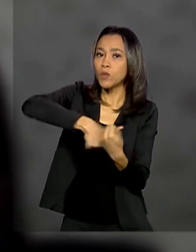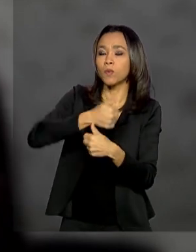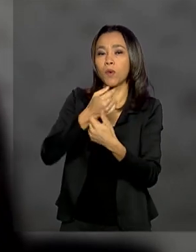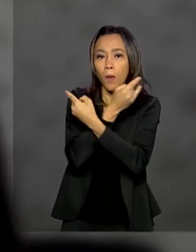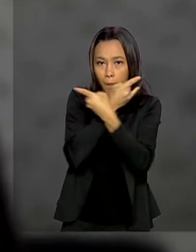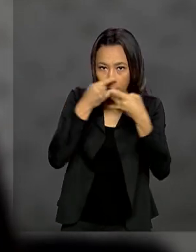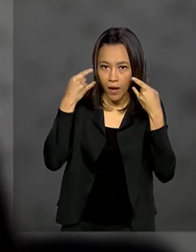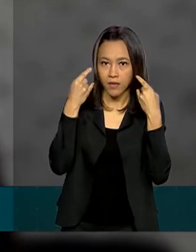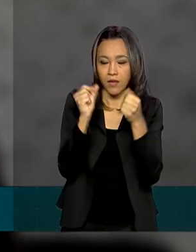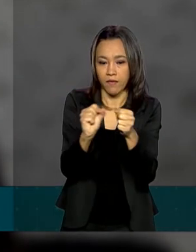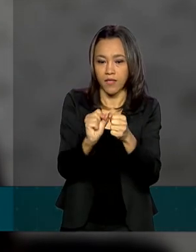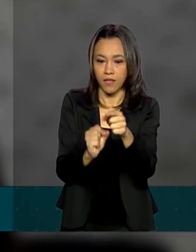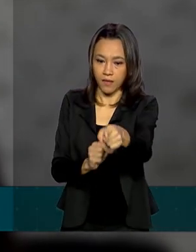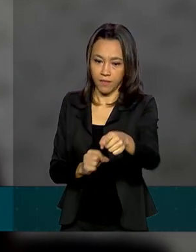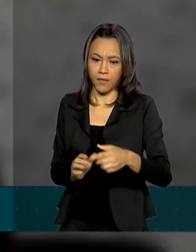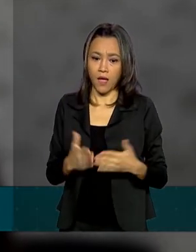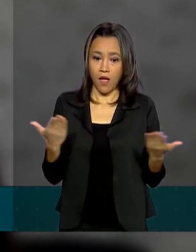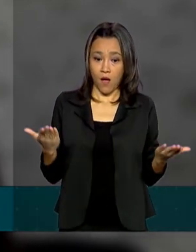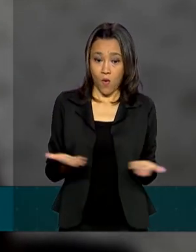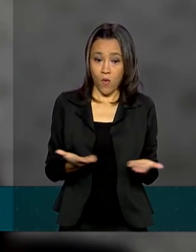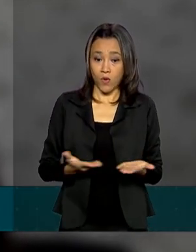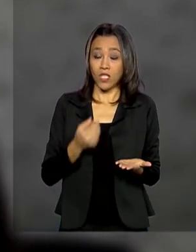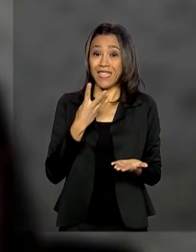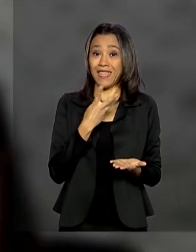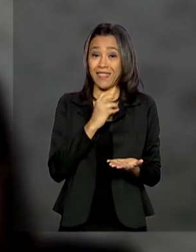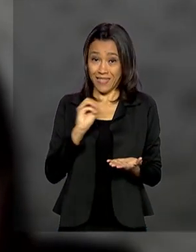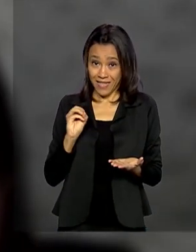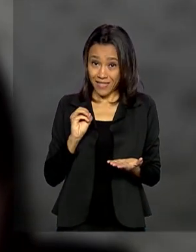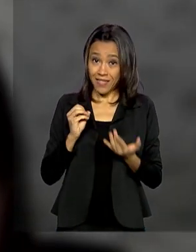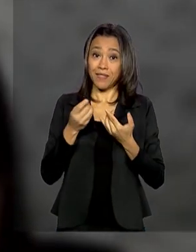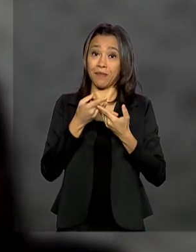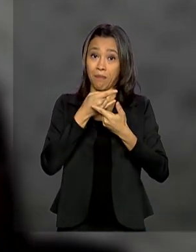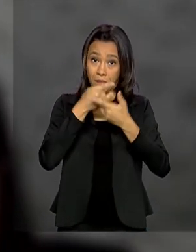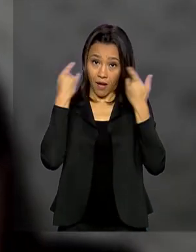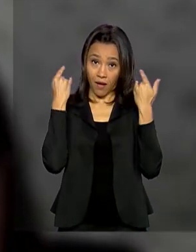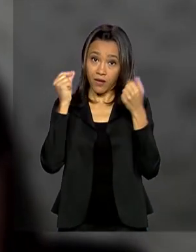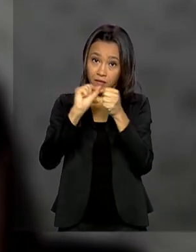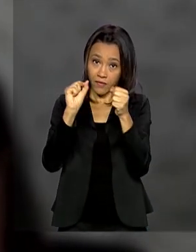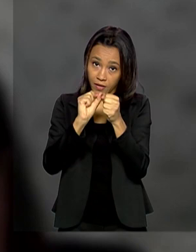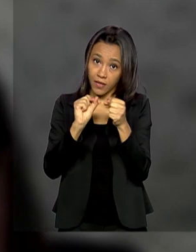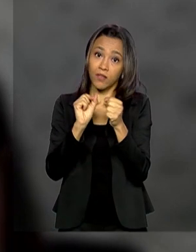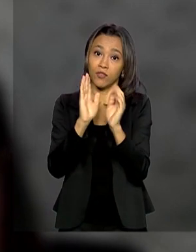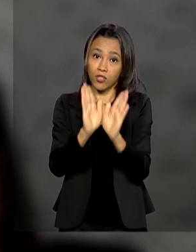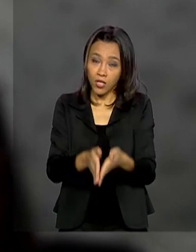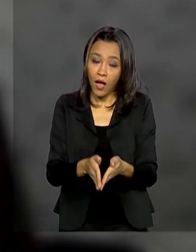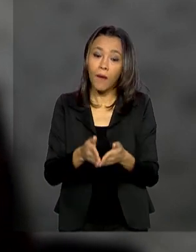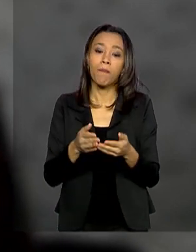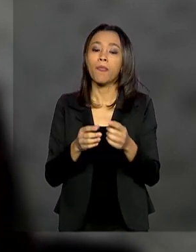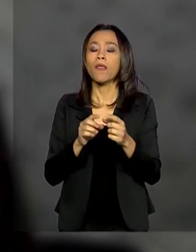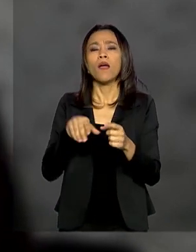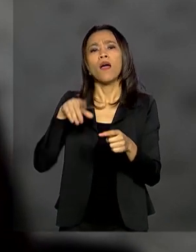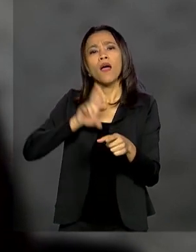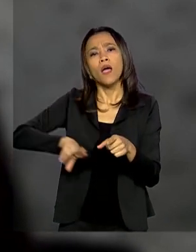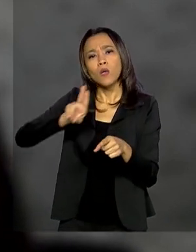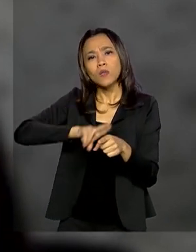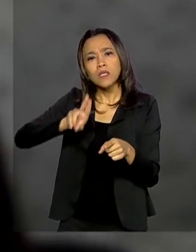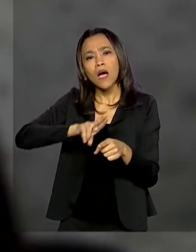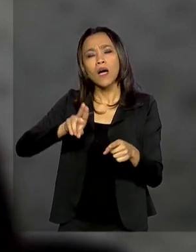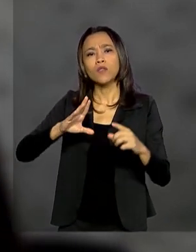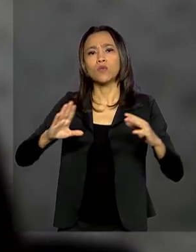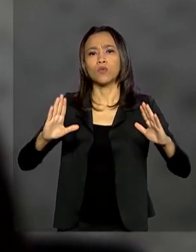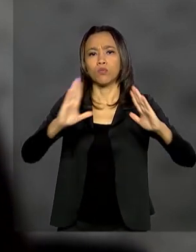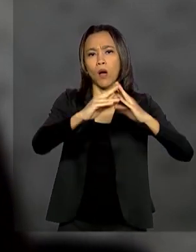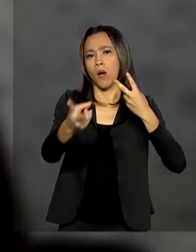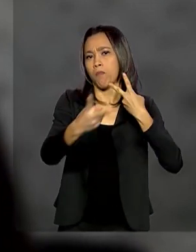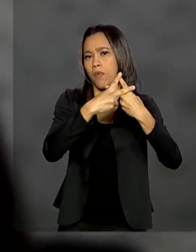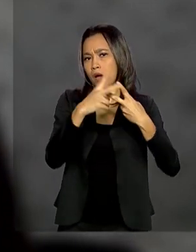Atualmente nós fabricamos 300 máscaras diariamente. Parte do que é produzido é utilizado nas unidades prisionárias por